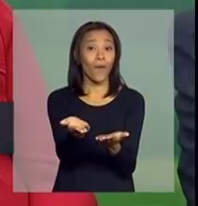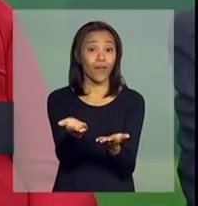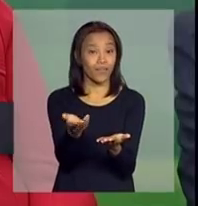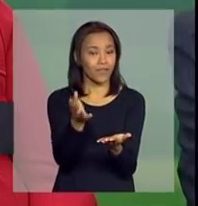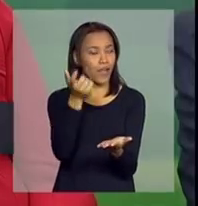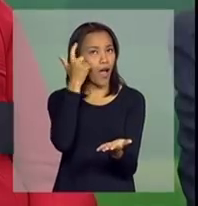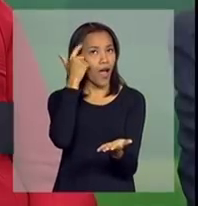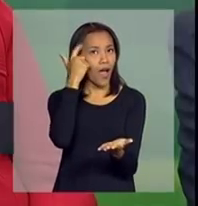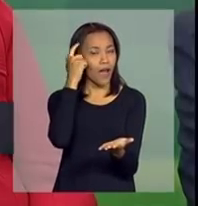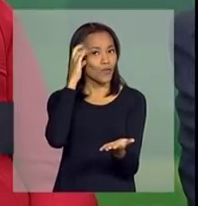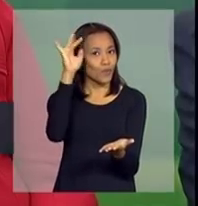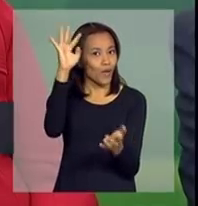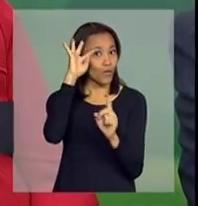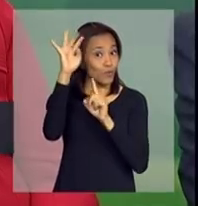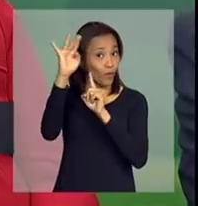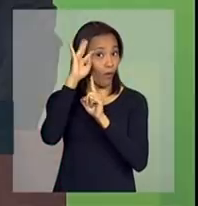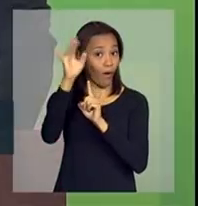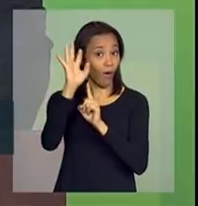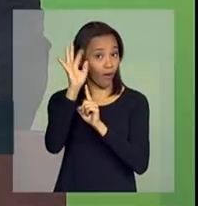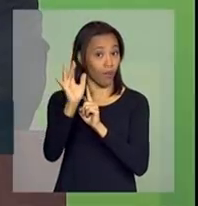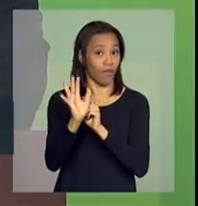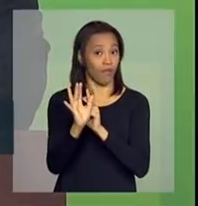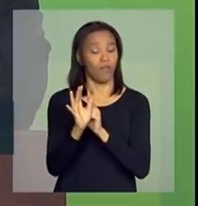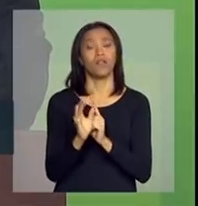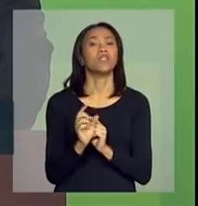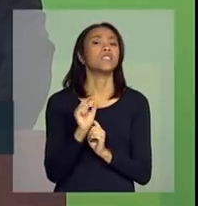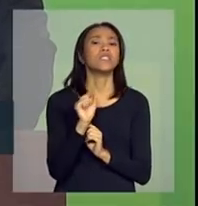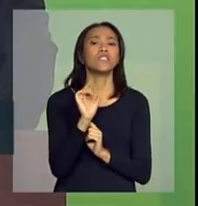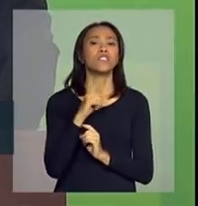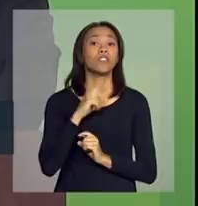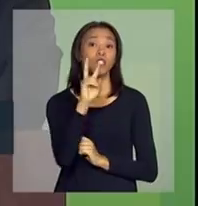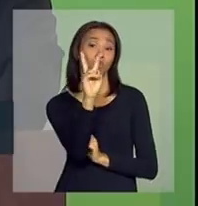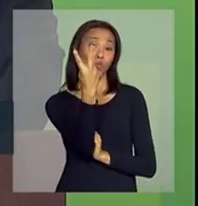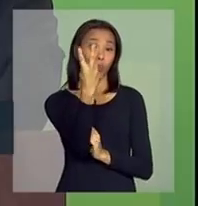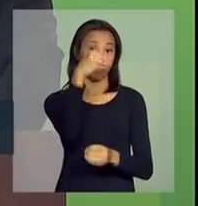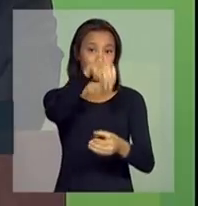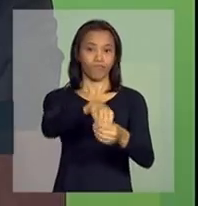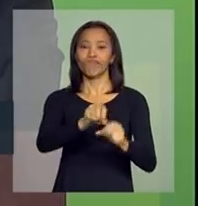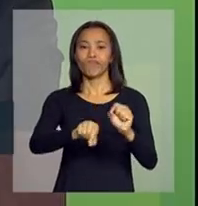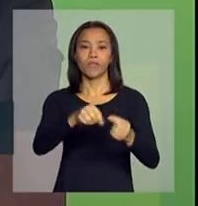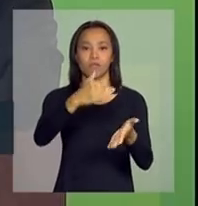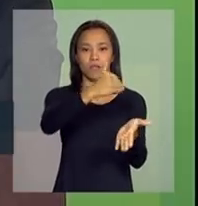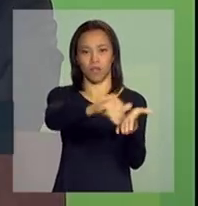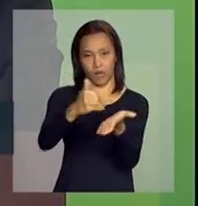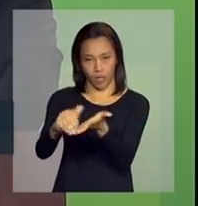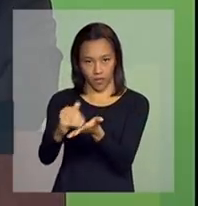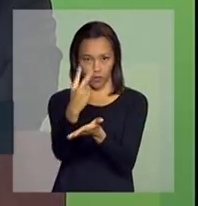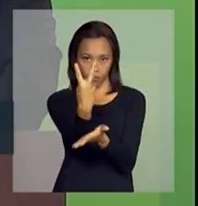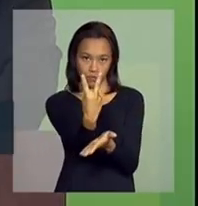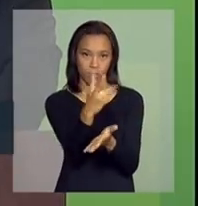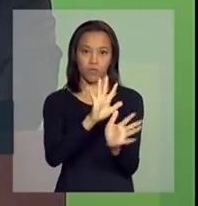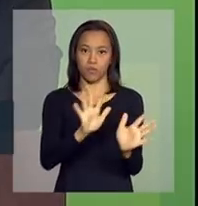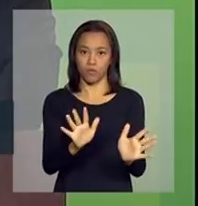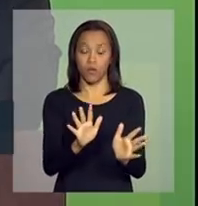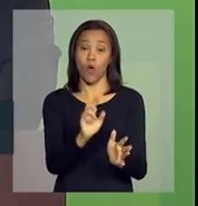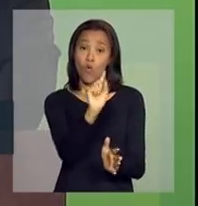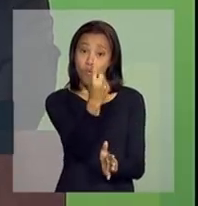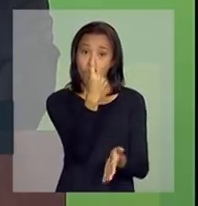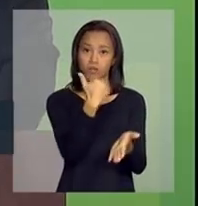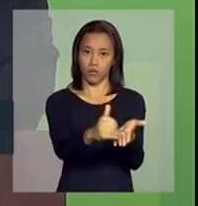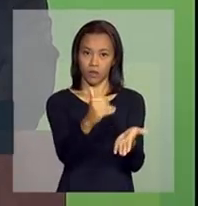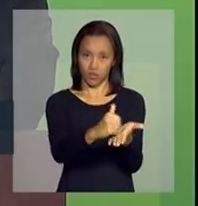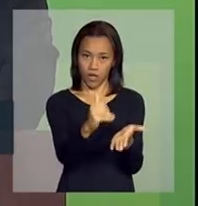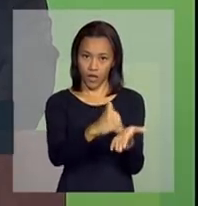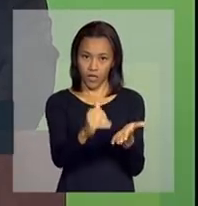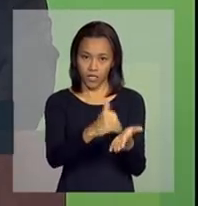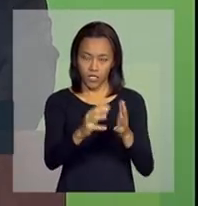na cabeça, é o sonho, de ter só duas secretarias muito importantes. Uma secretaria